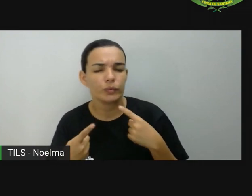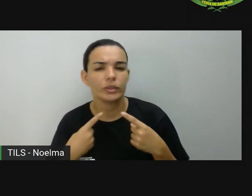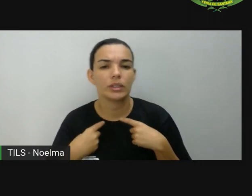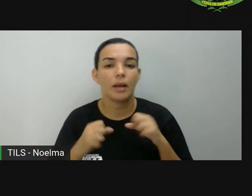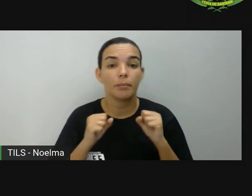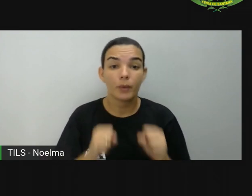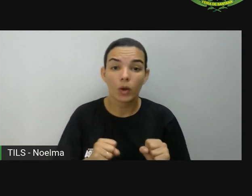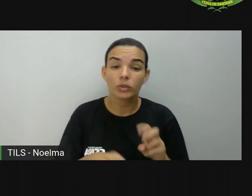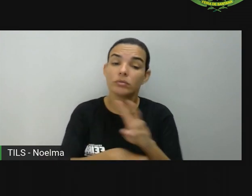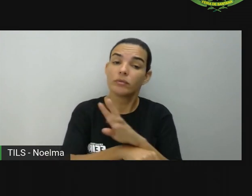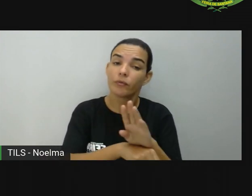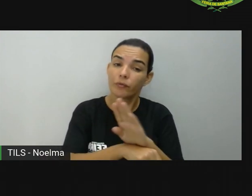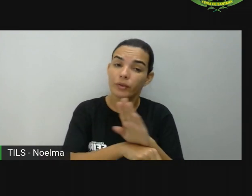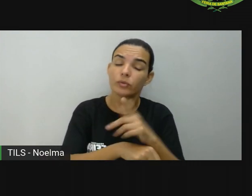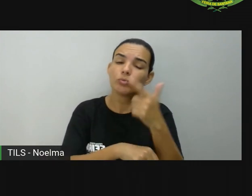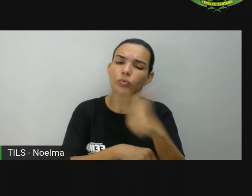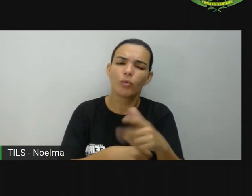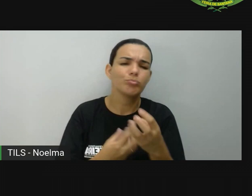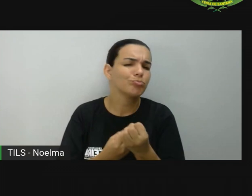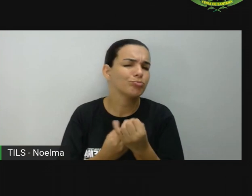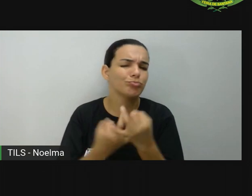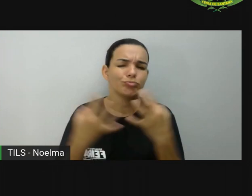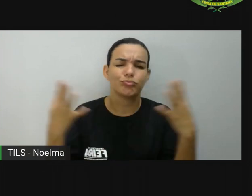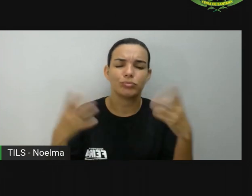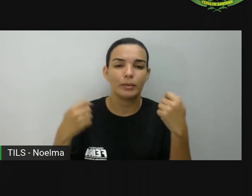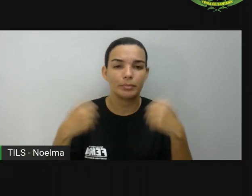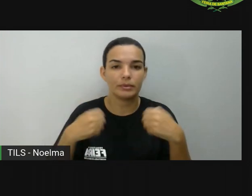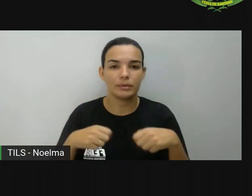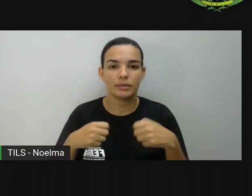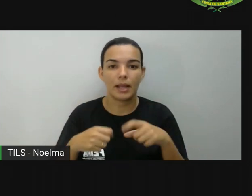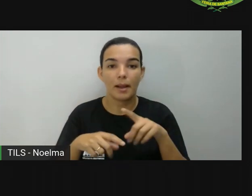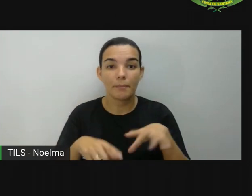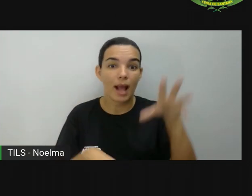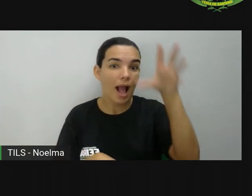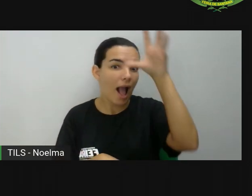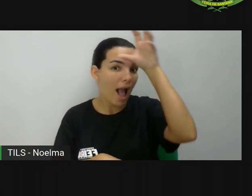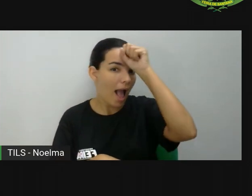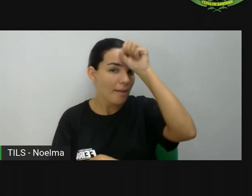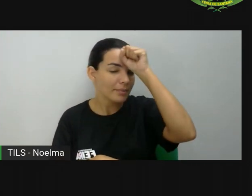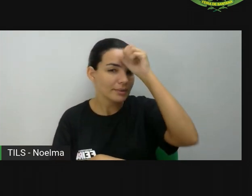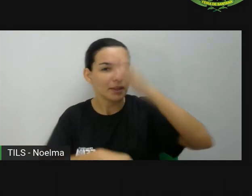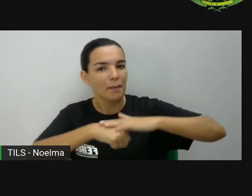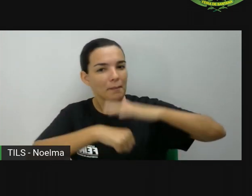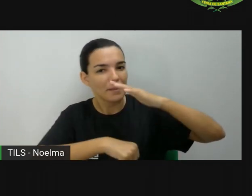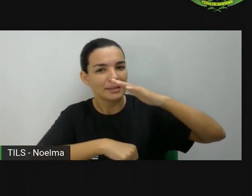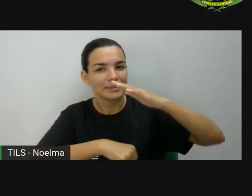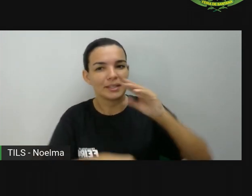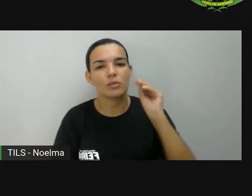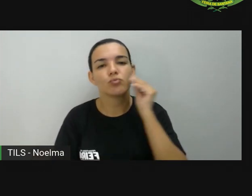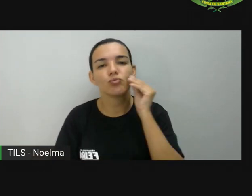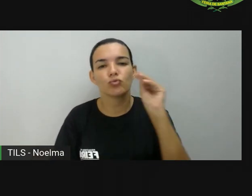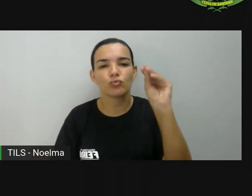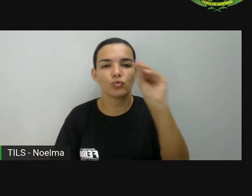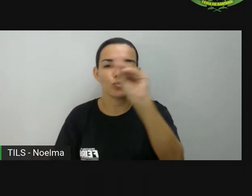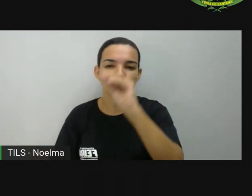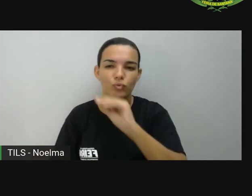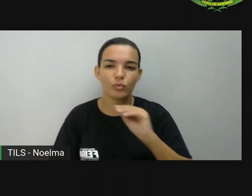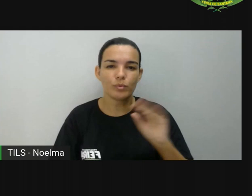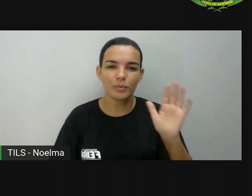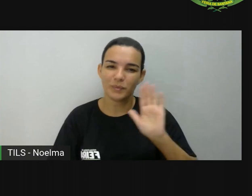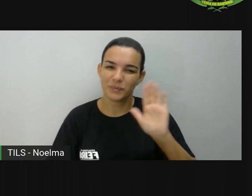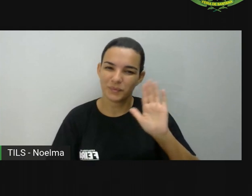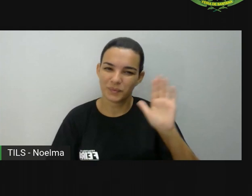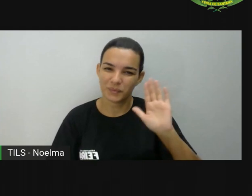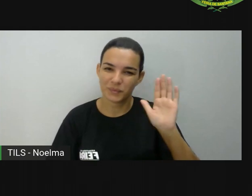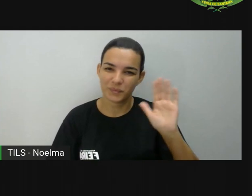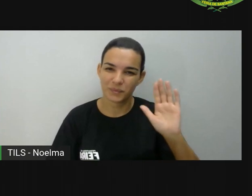esse vídeo quantas vezes forem necessárias para que assim vocês possam aprender cada vez mais beijinho no coração de